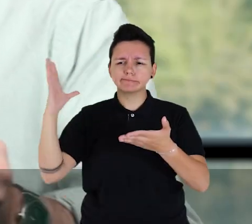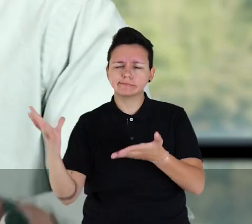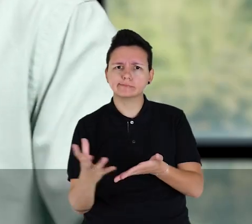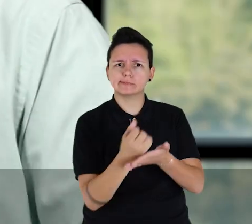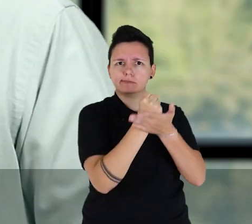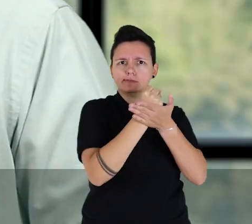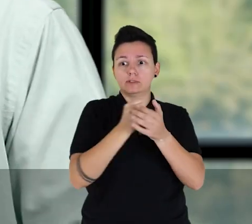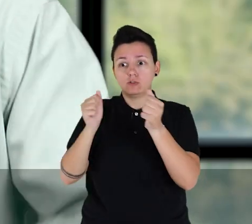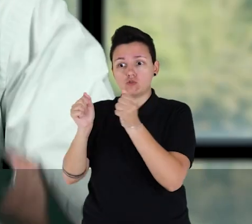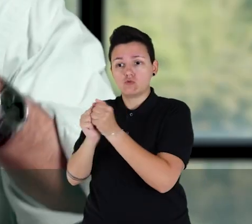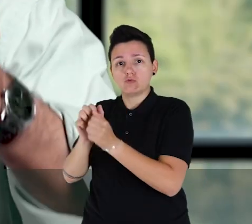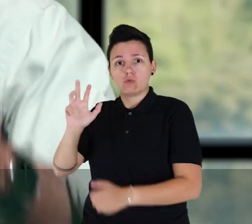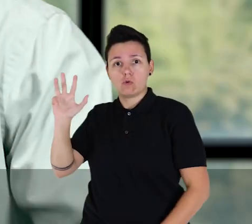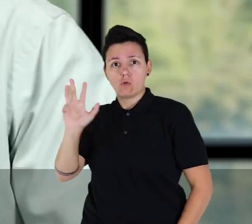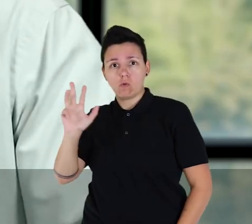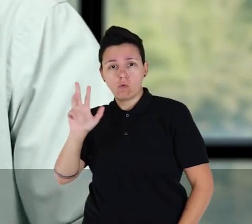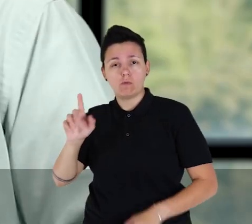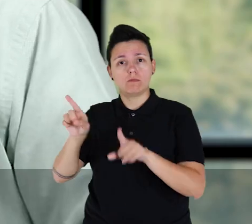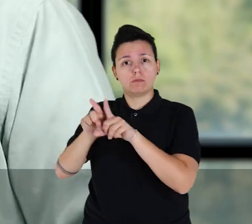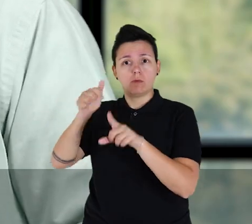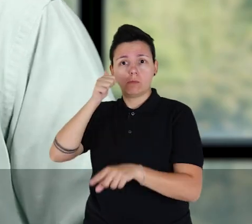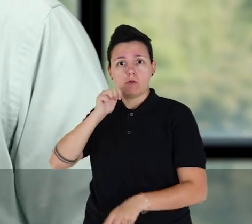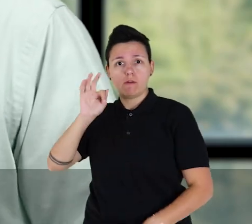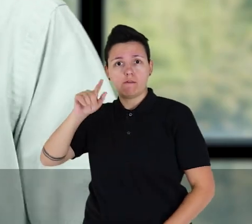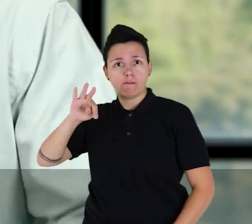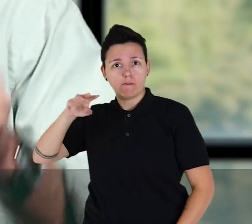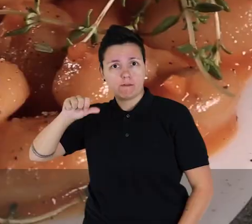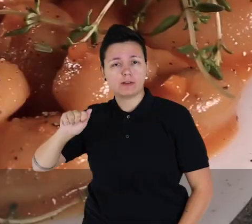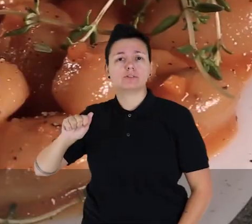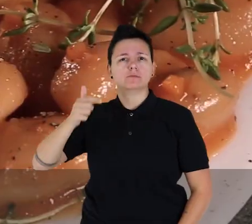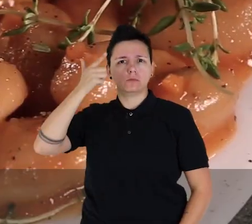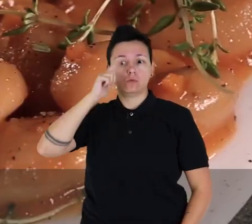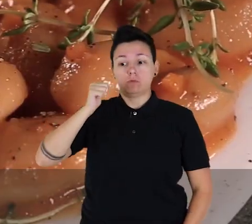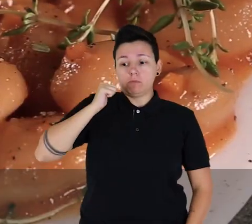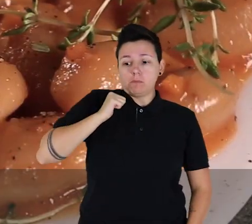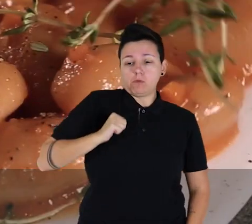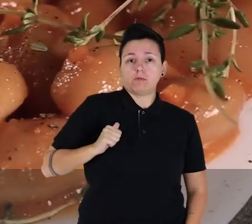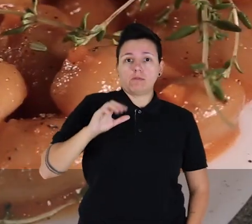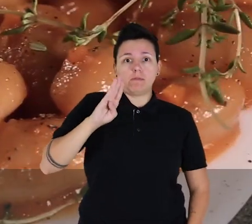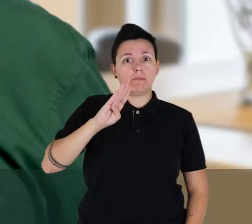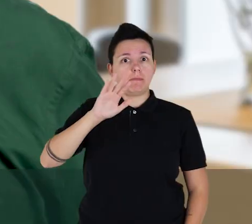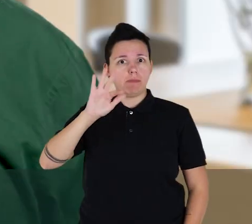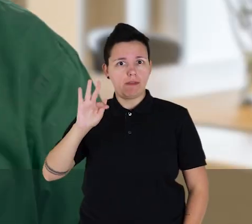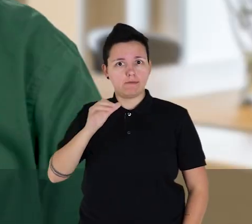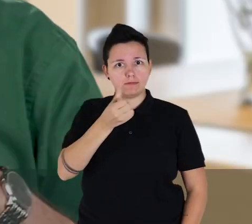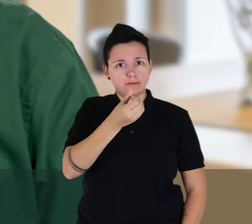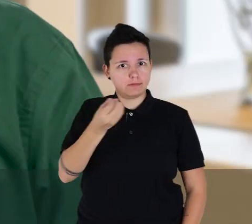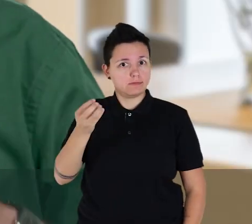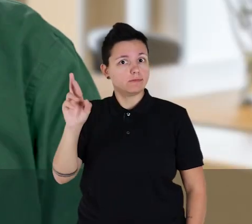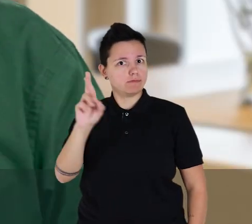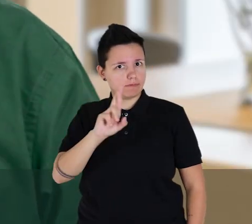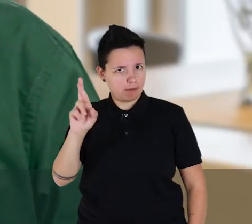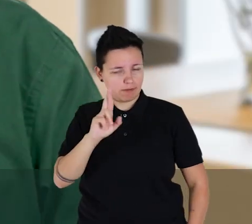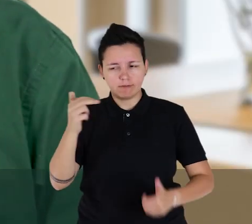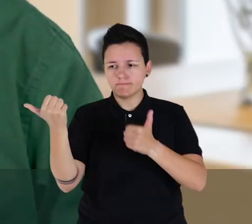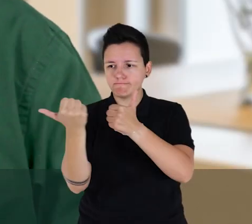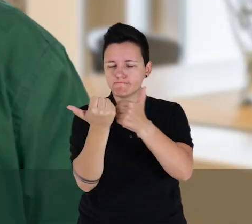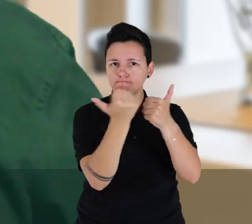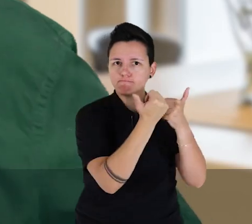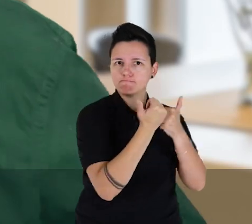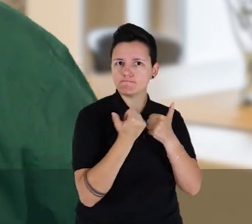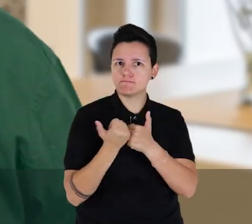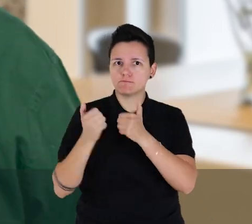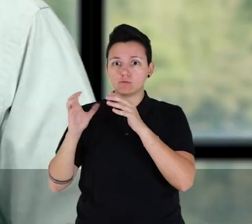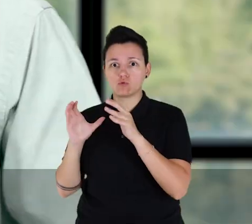com Lula e Fátima para consolidar o Bolsa Família de 600 reais. O MDB é um partido que